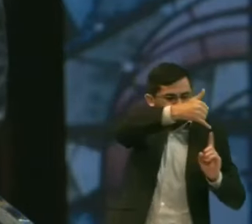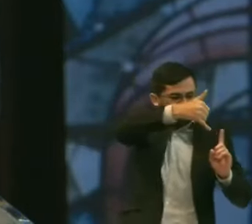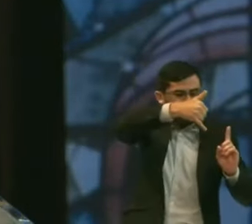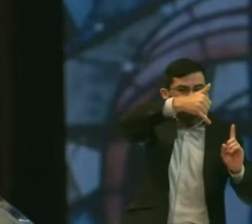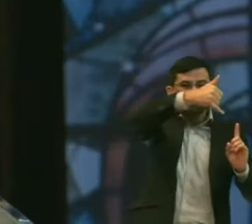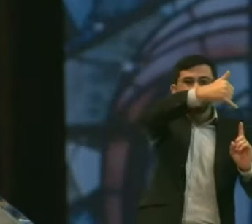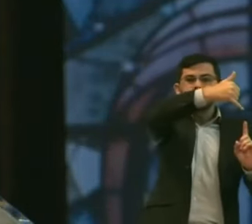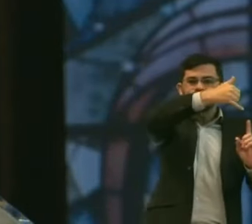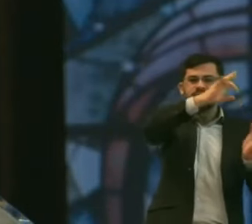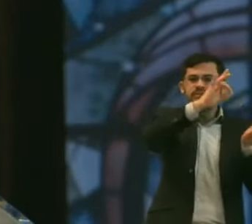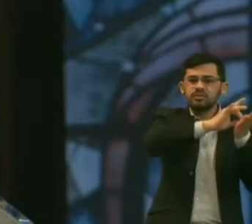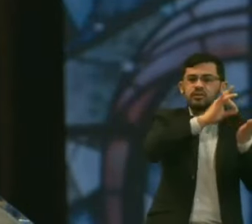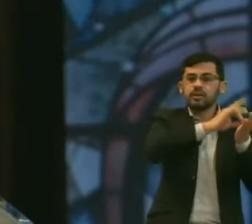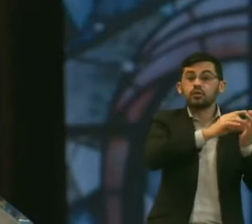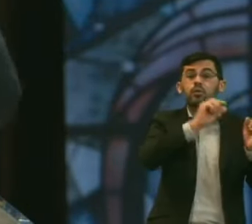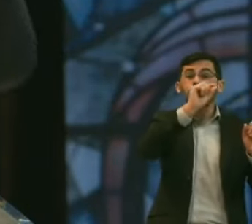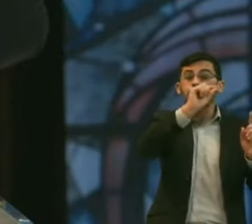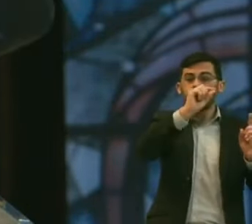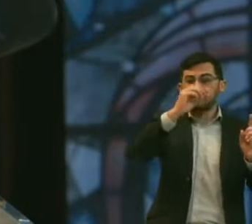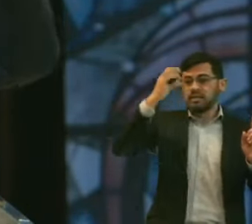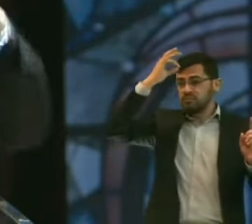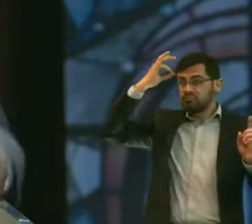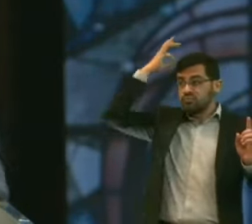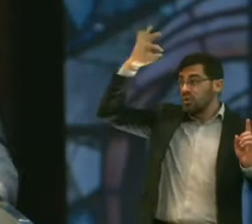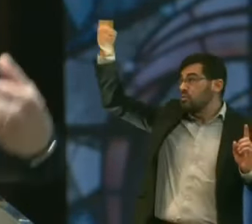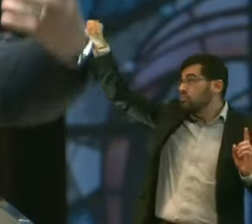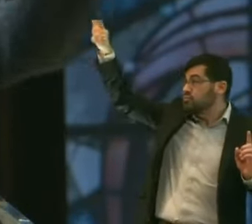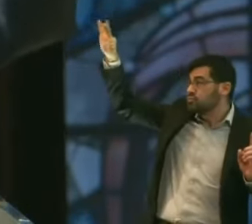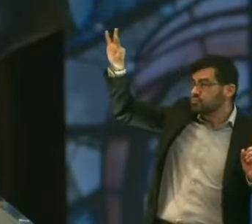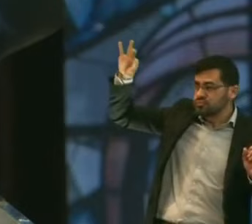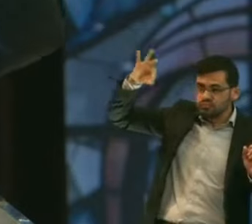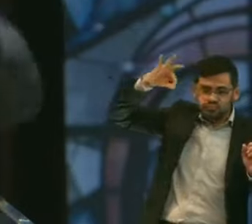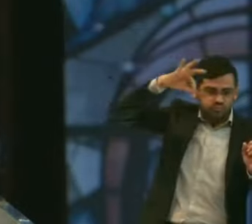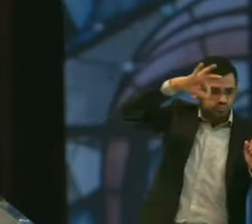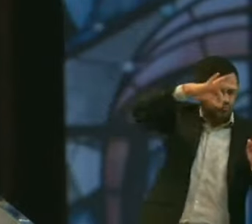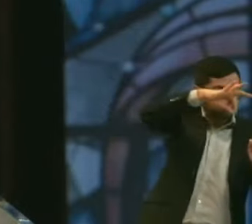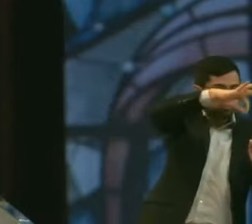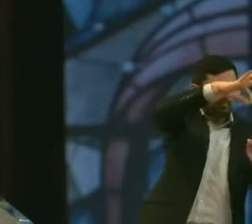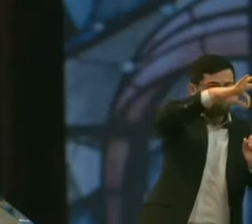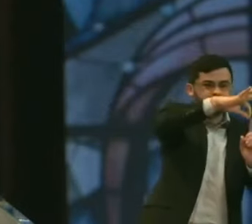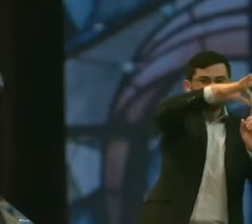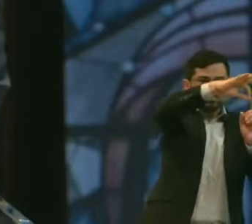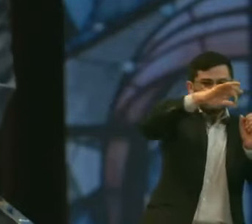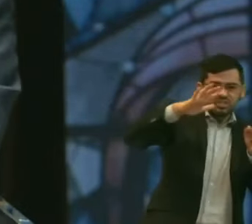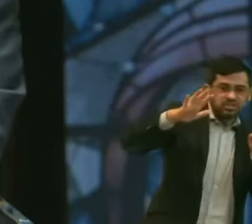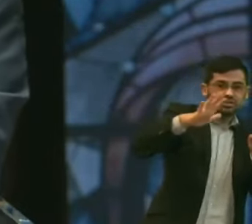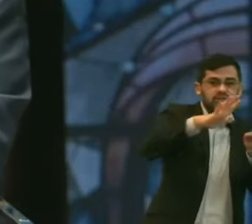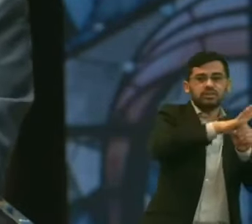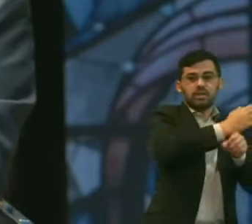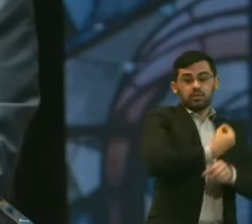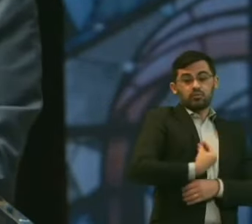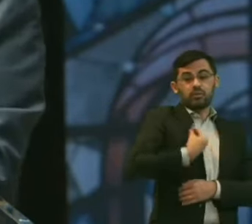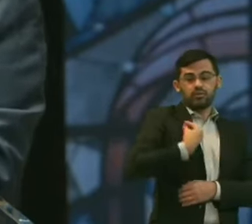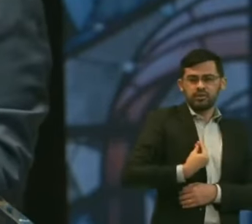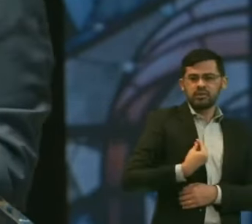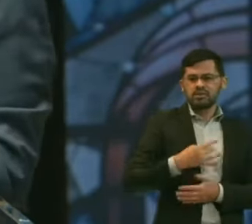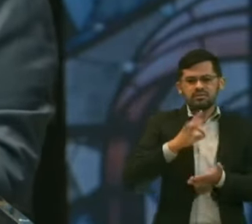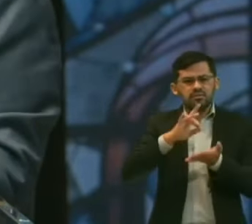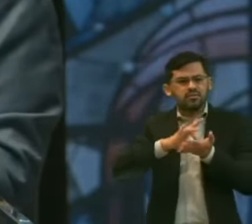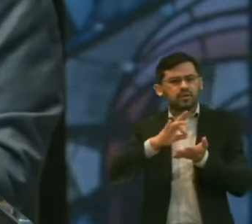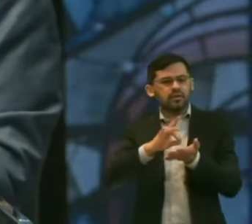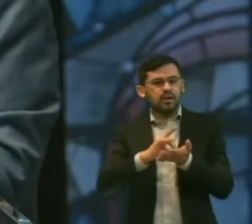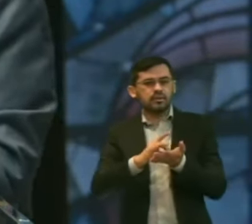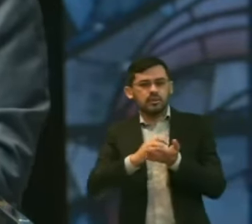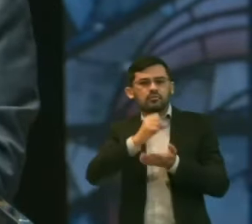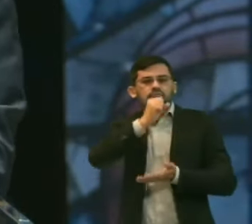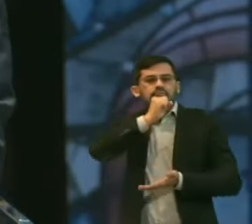Representava Essa unção do Espírito Esse derramar do Espírito E era um privilégio